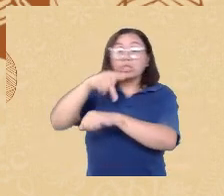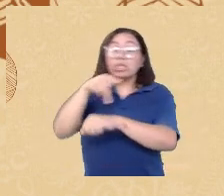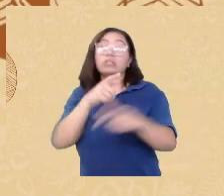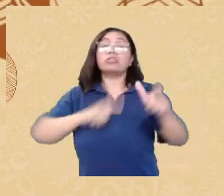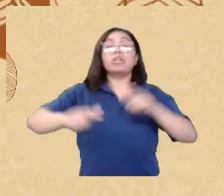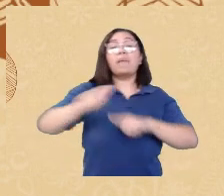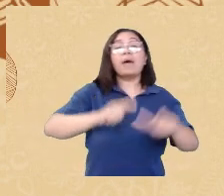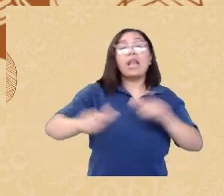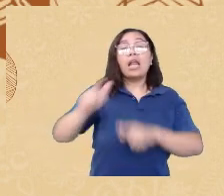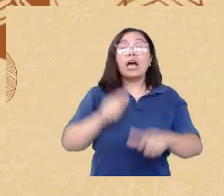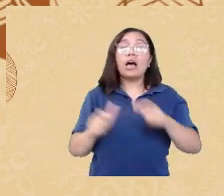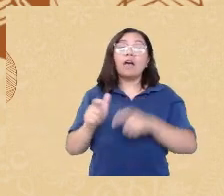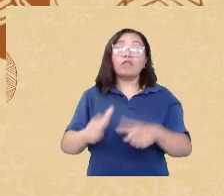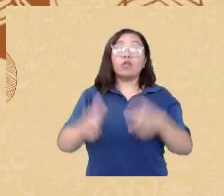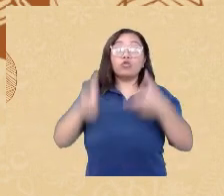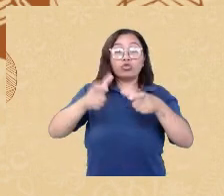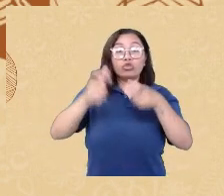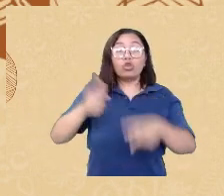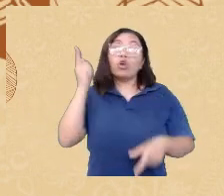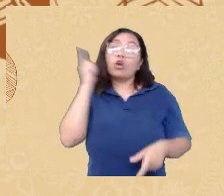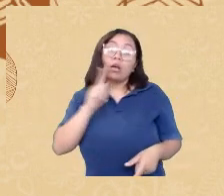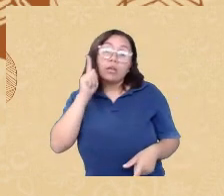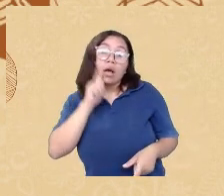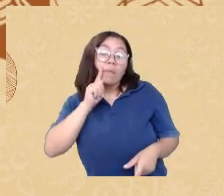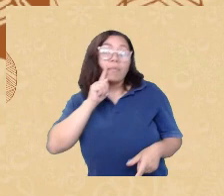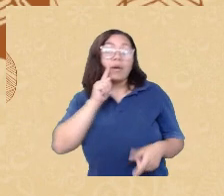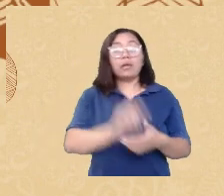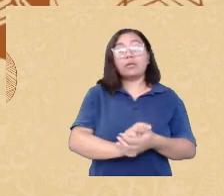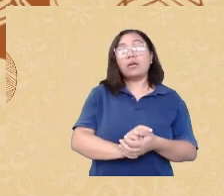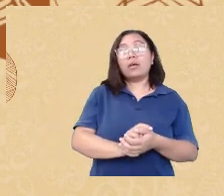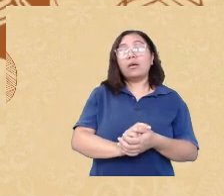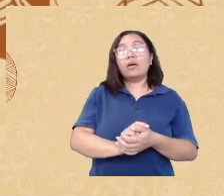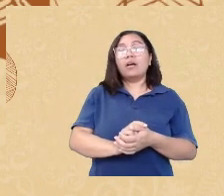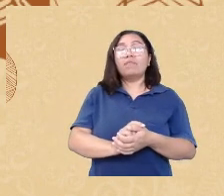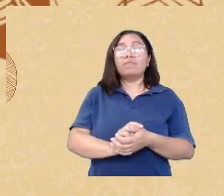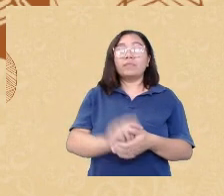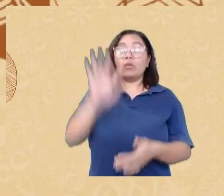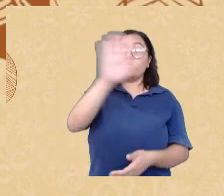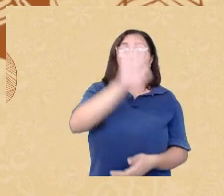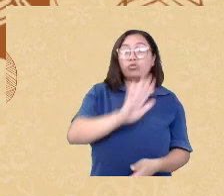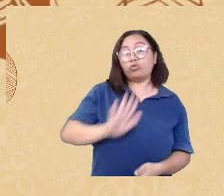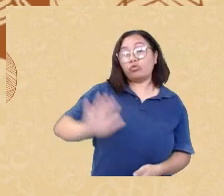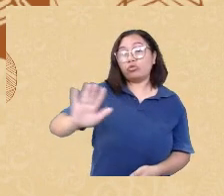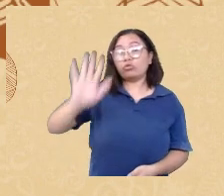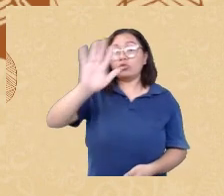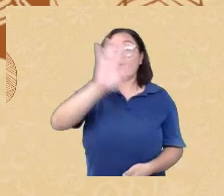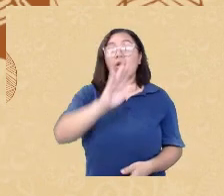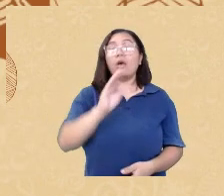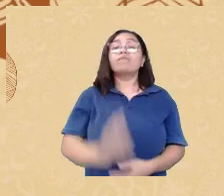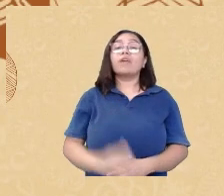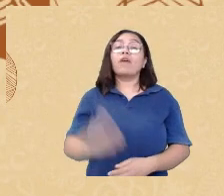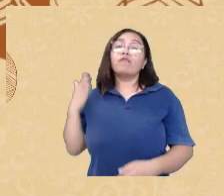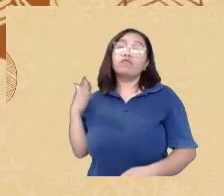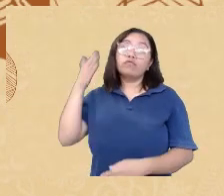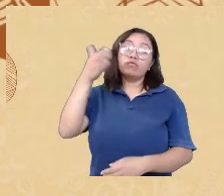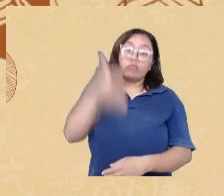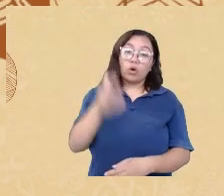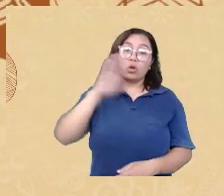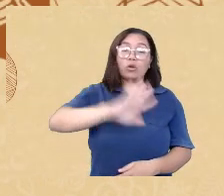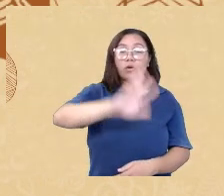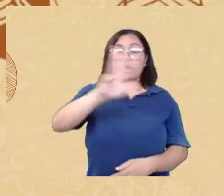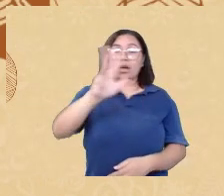Alemanha Portugal e Bélgica e eles foram a África com intenções muito claras para